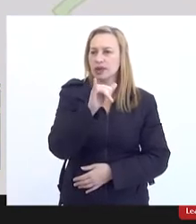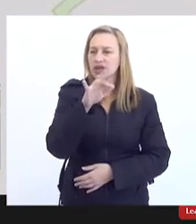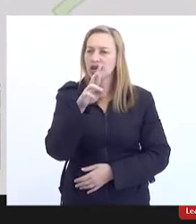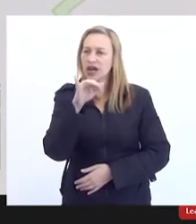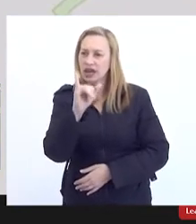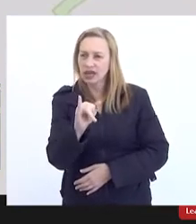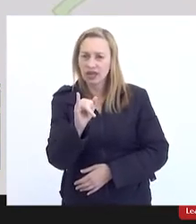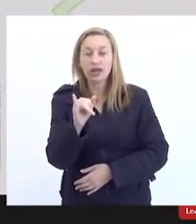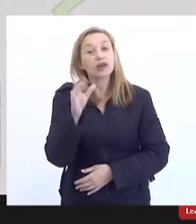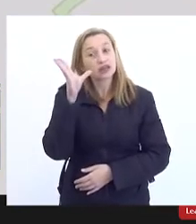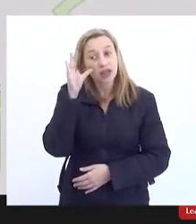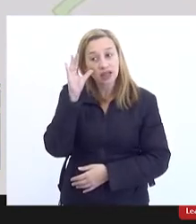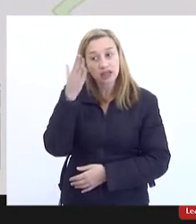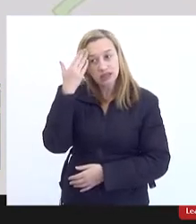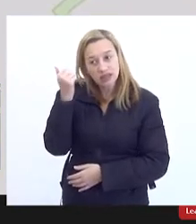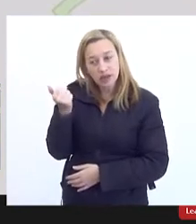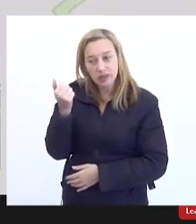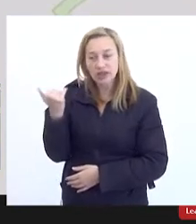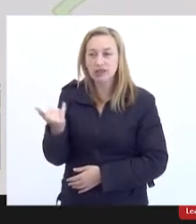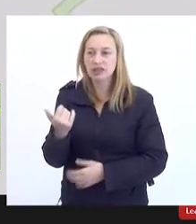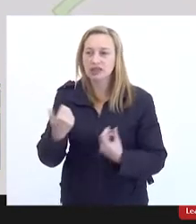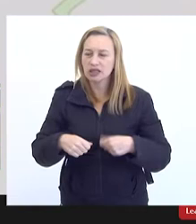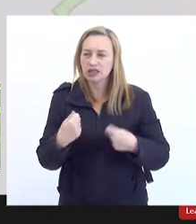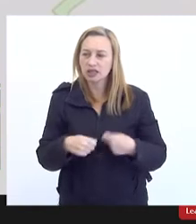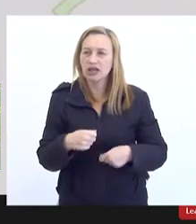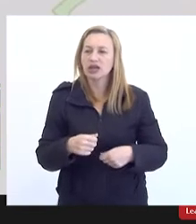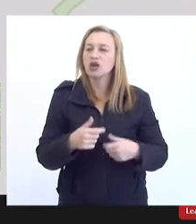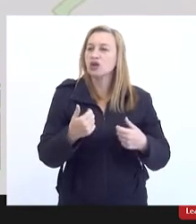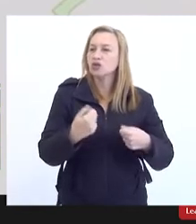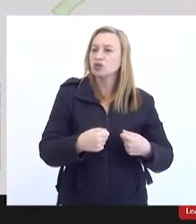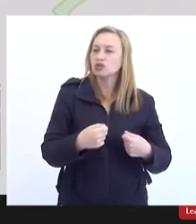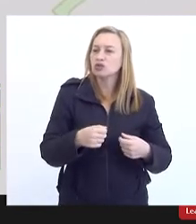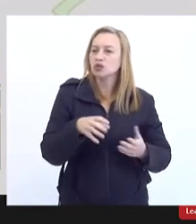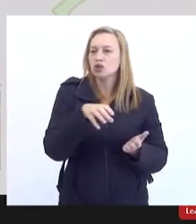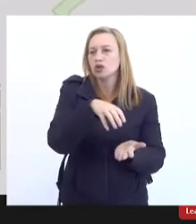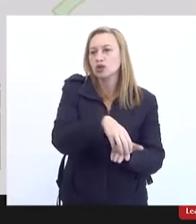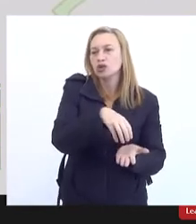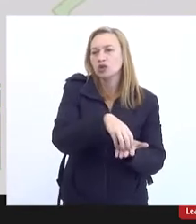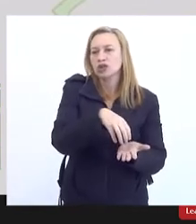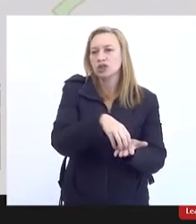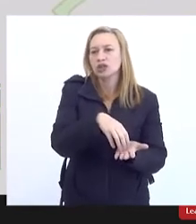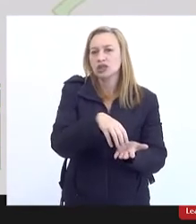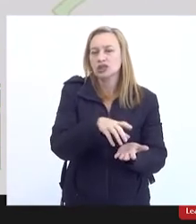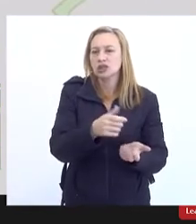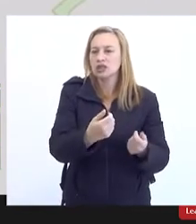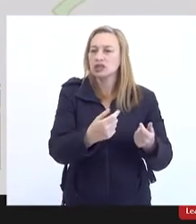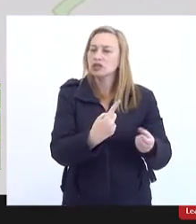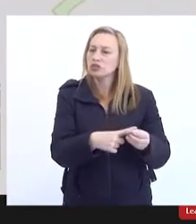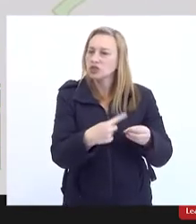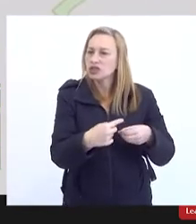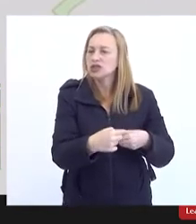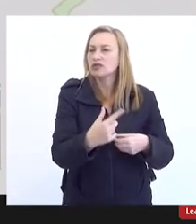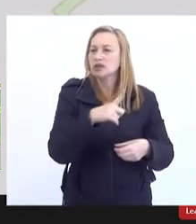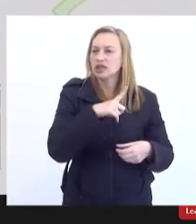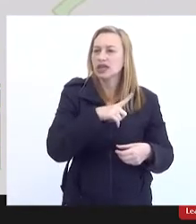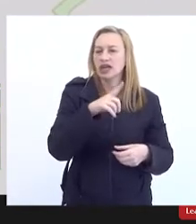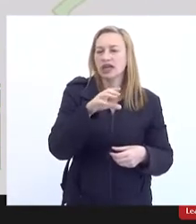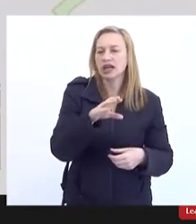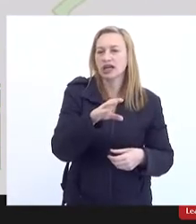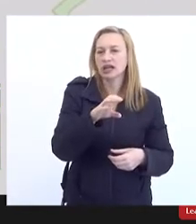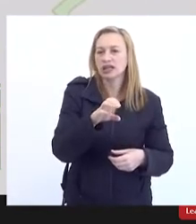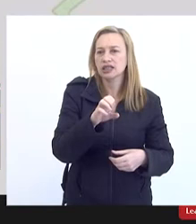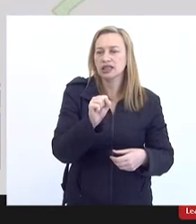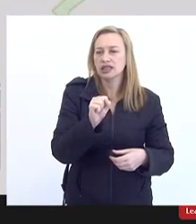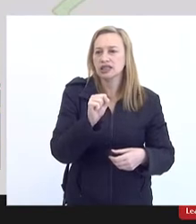fragilidade de Piraí uma vez que é justamente o município que tem a sede das turbinas que transferem 60